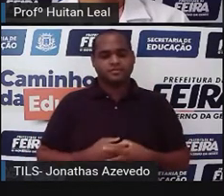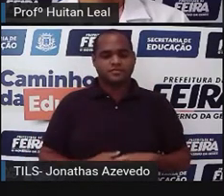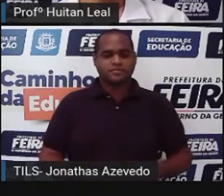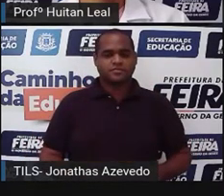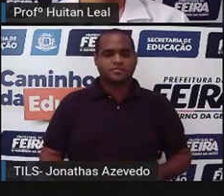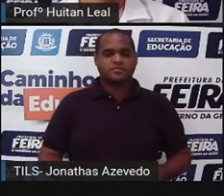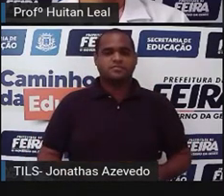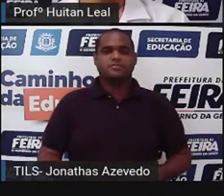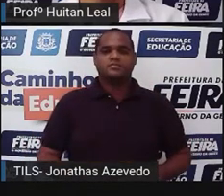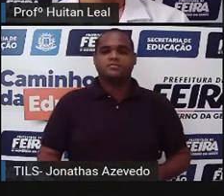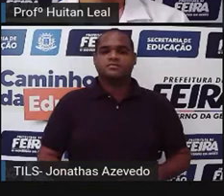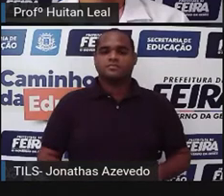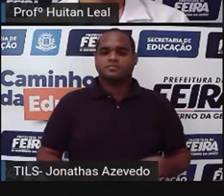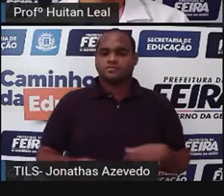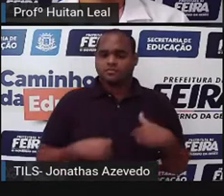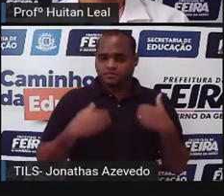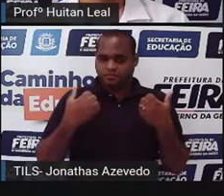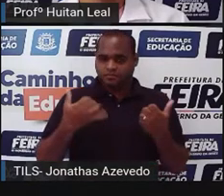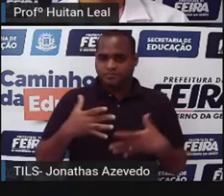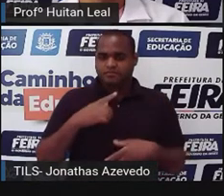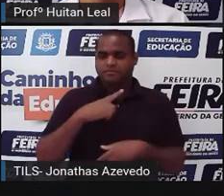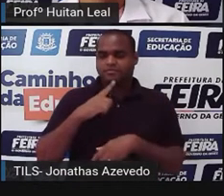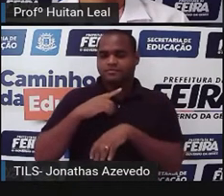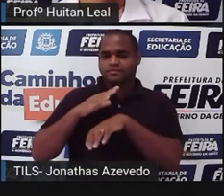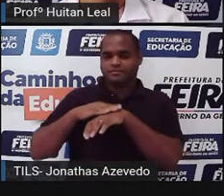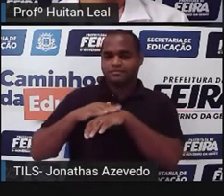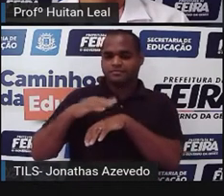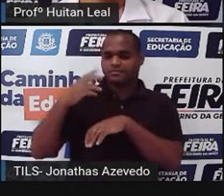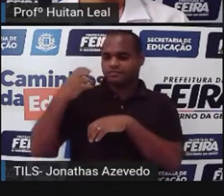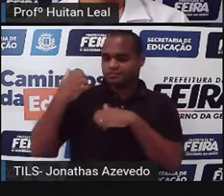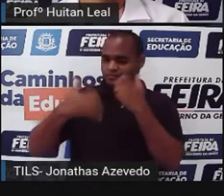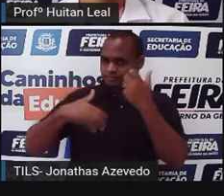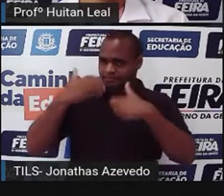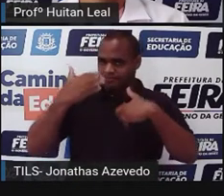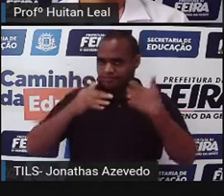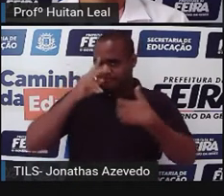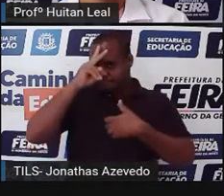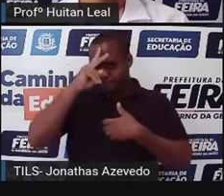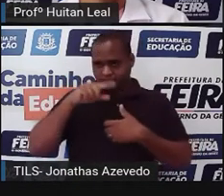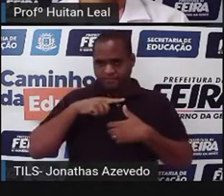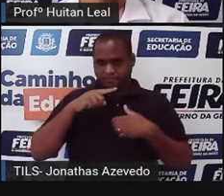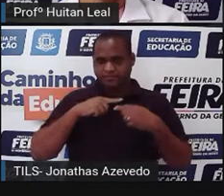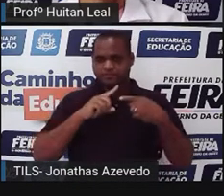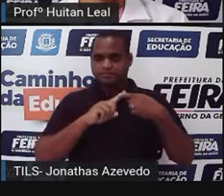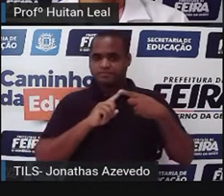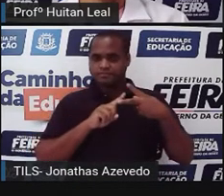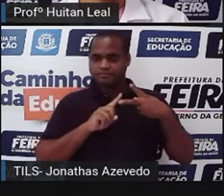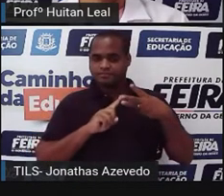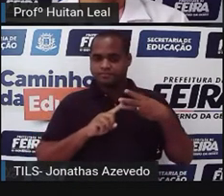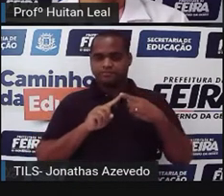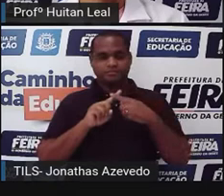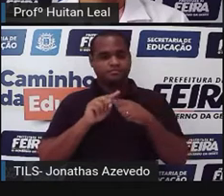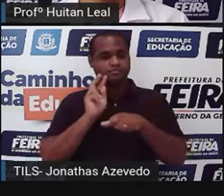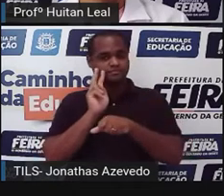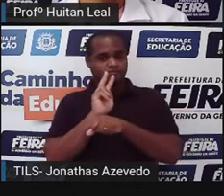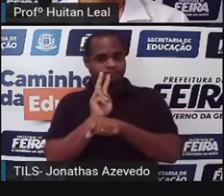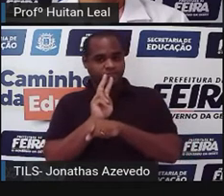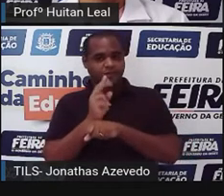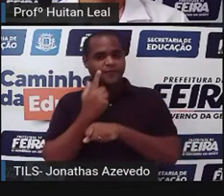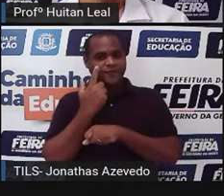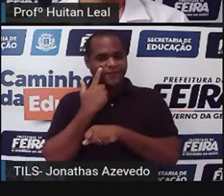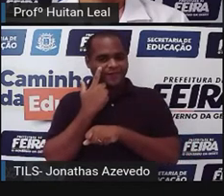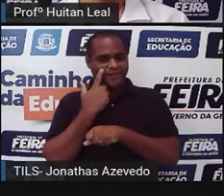O narrador é aquele que conta a história ao leitor. O narrador pode ser de três tipos. Observador,